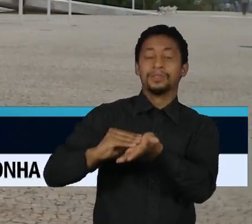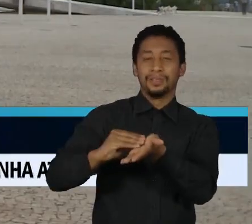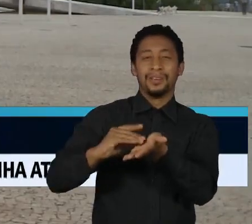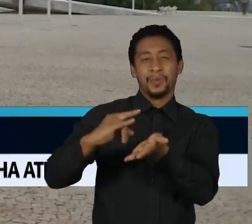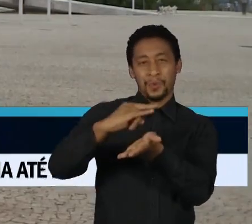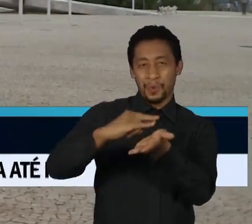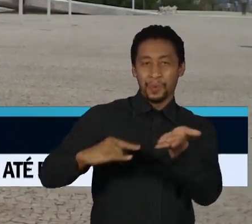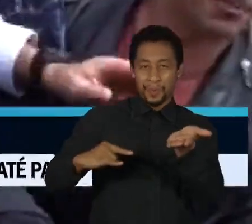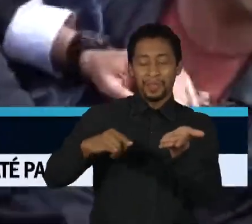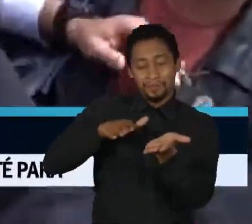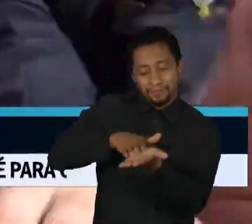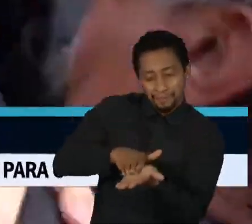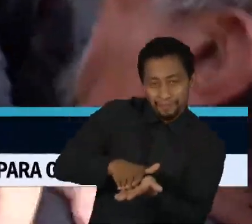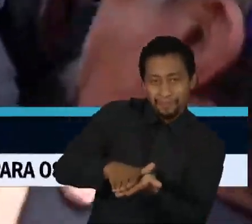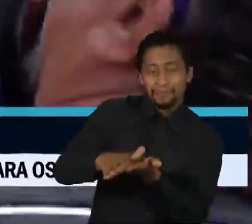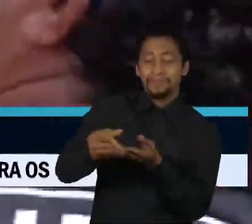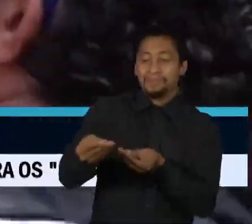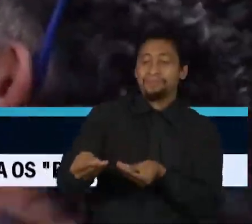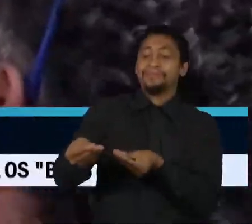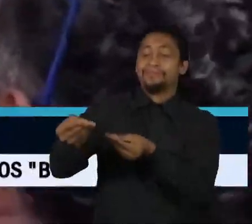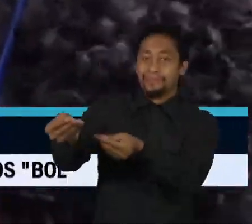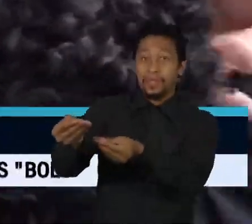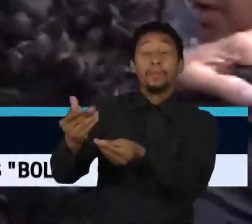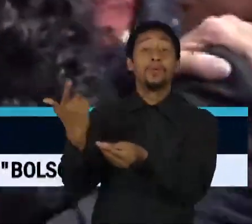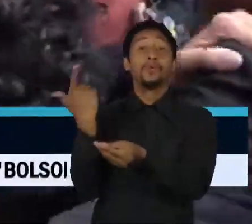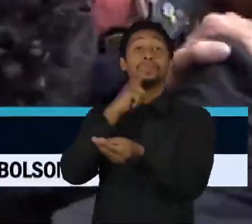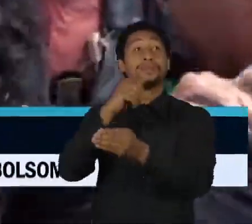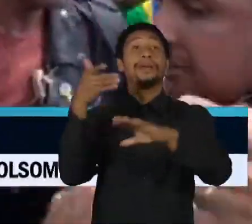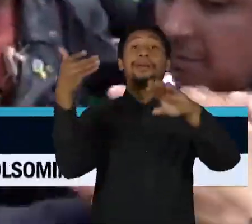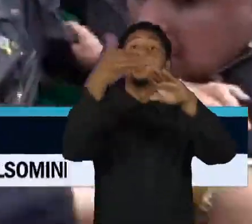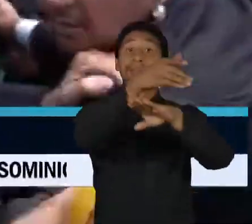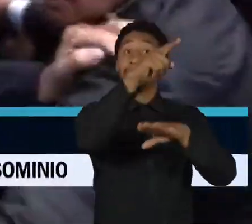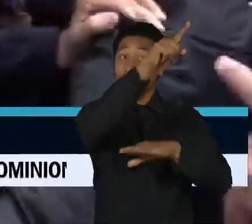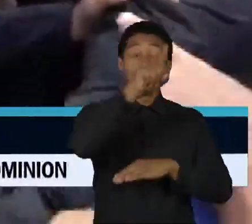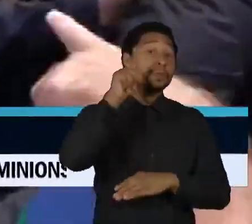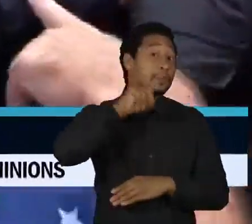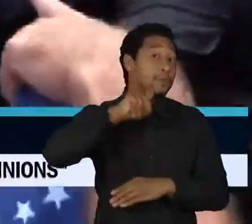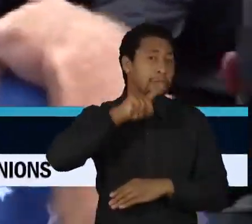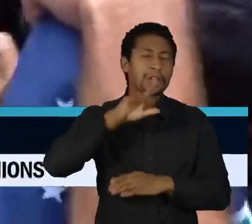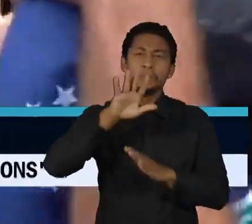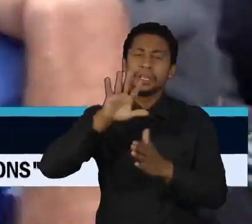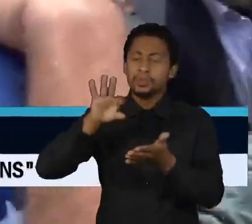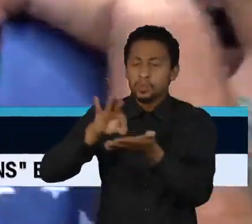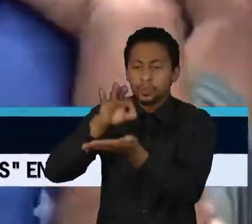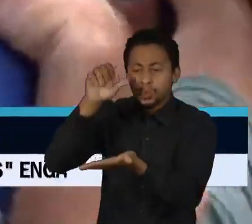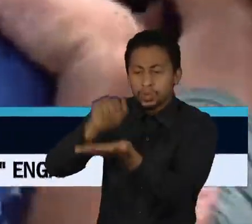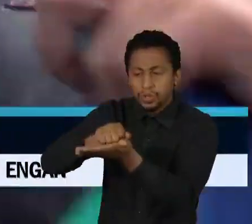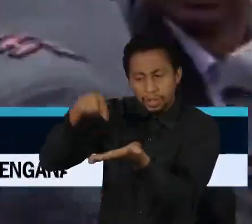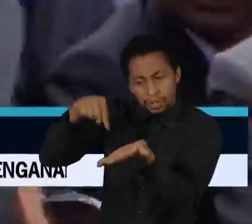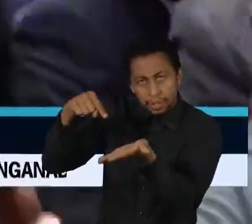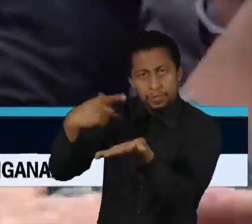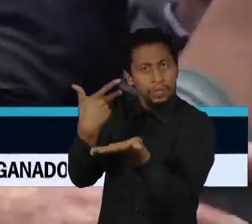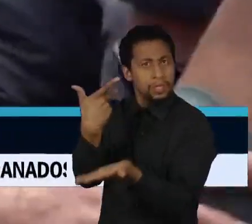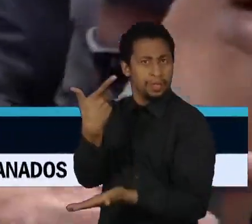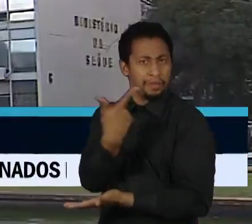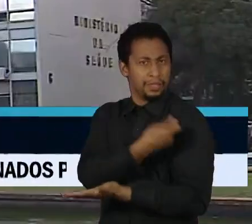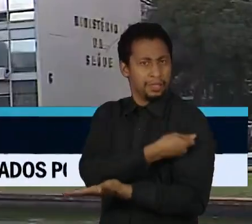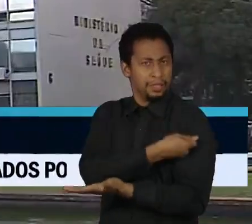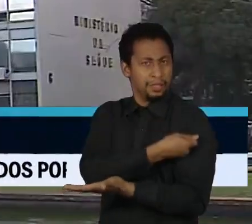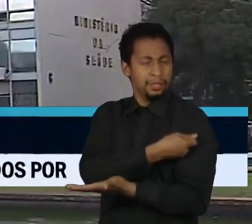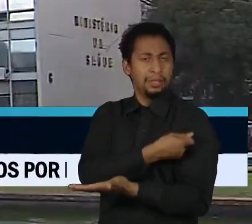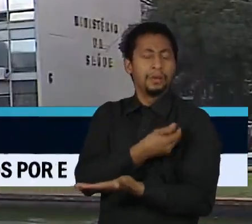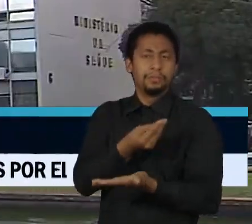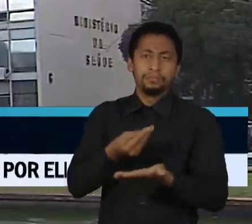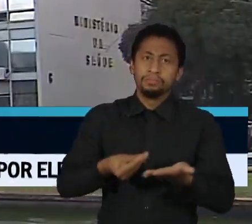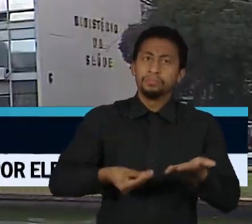vacinação que são necessários para a entrada nos Estados Unidos. Só que o registro da vacinação dos dois teria ido para o